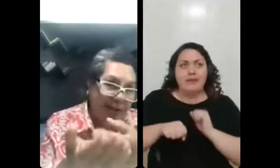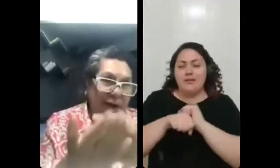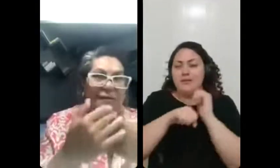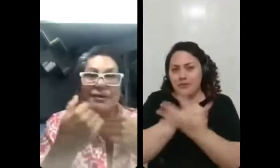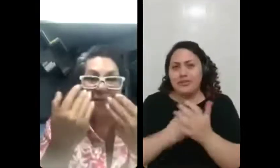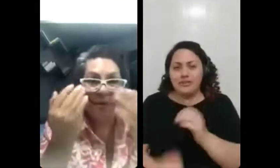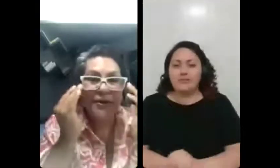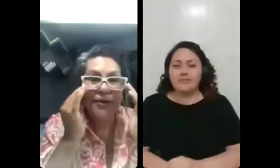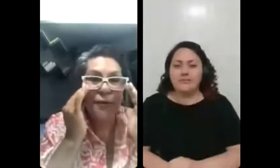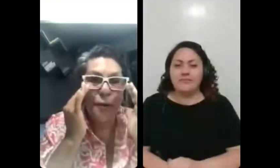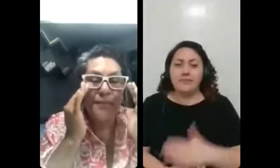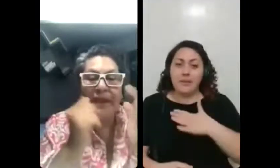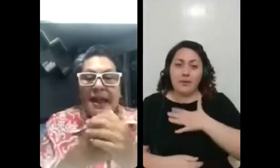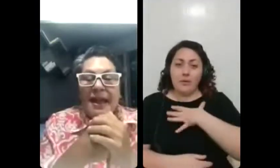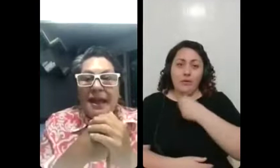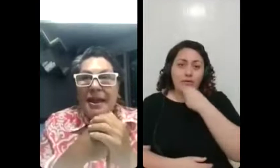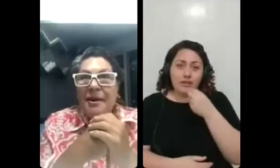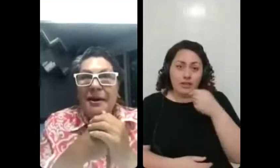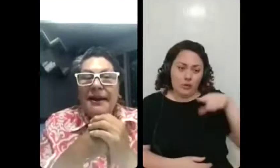tava nesse churrasco, também positivou.